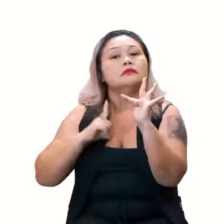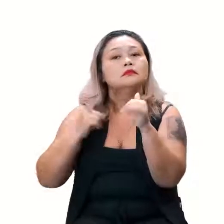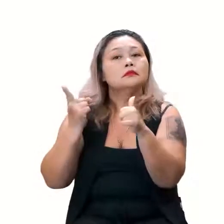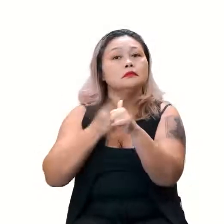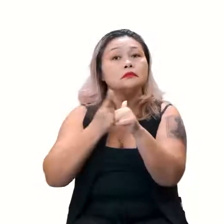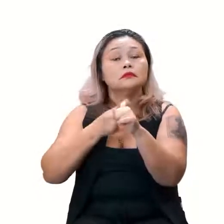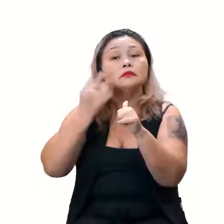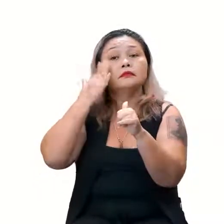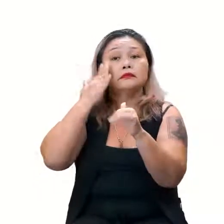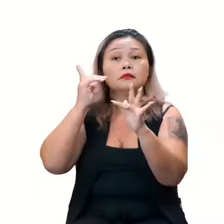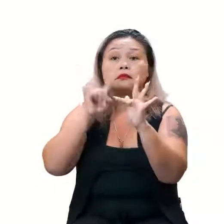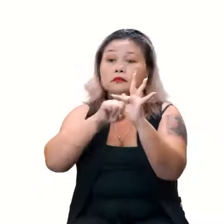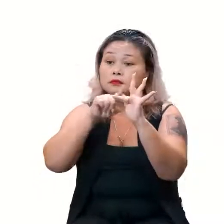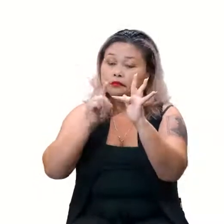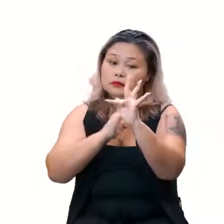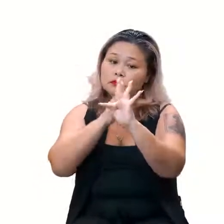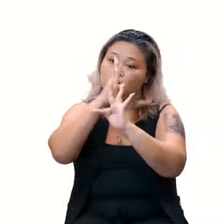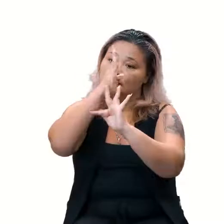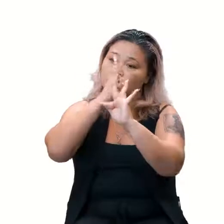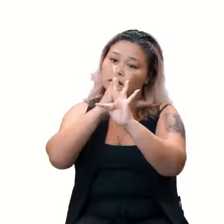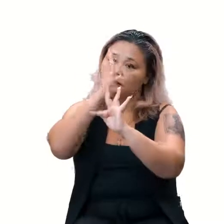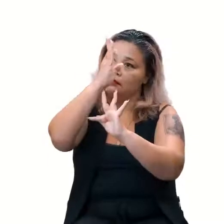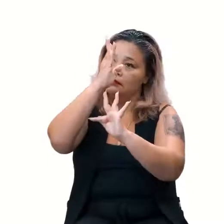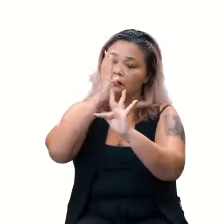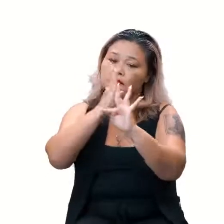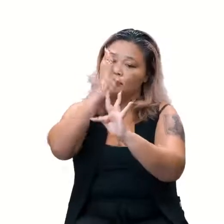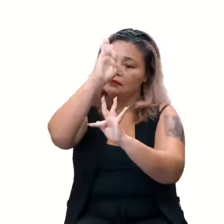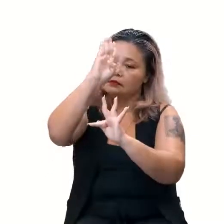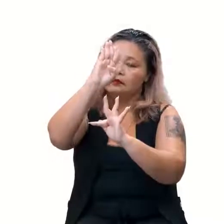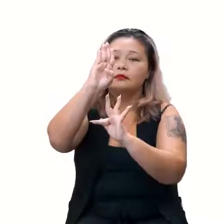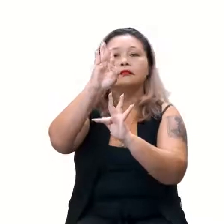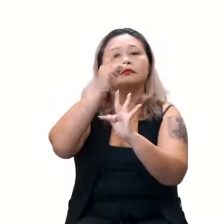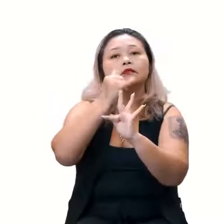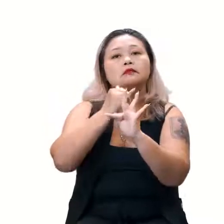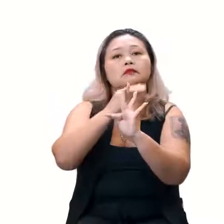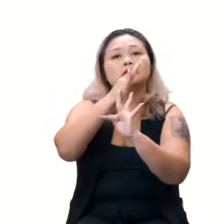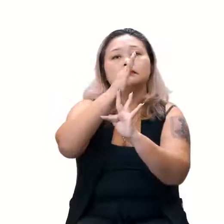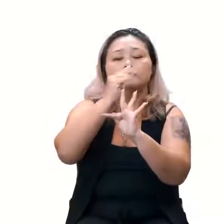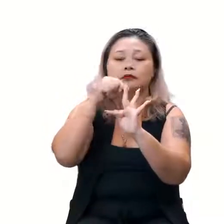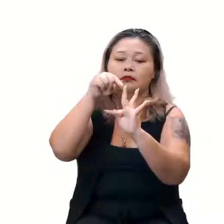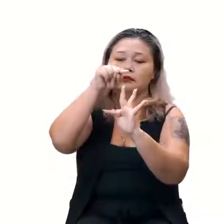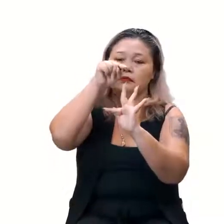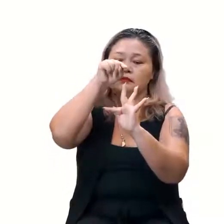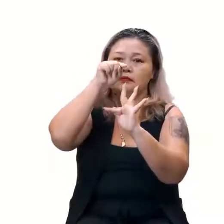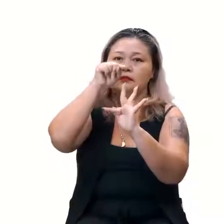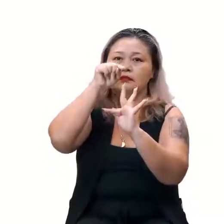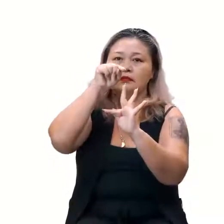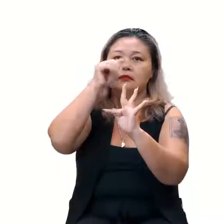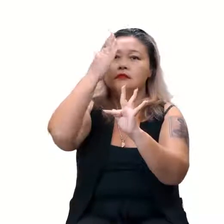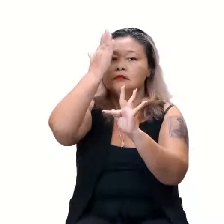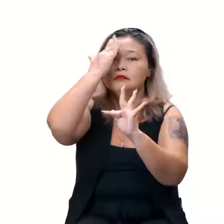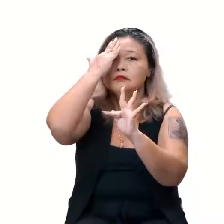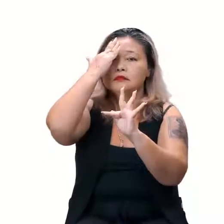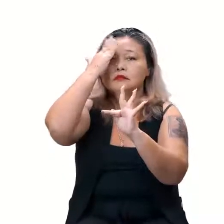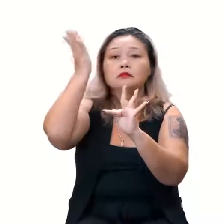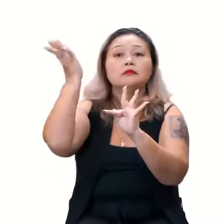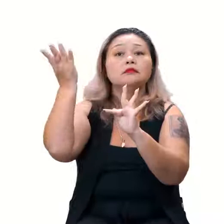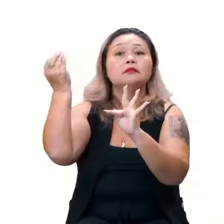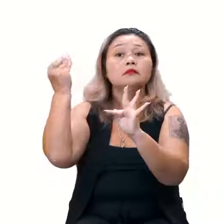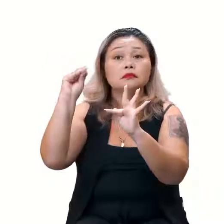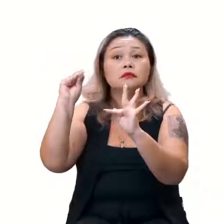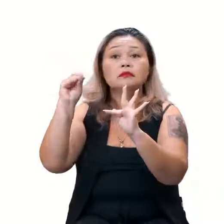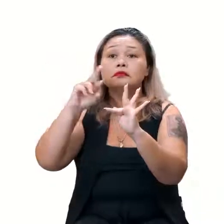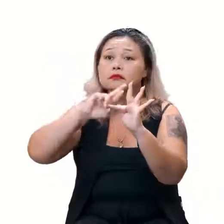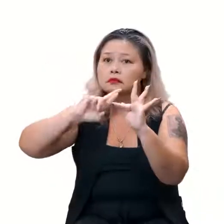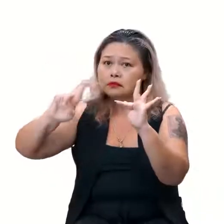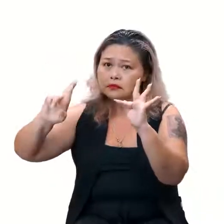sei que o meu eixo Y, quem toca é o B, né? O B, 6. Então, aqui, 6. Beleza. Eu também sei a minha raiz, não sei?